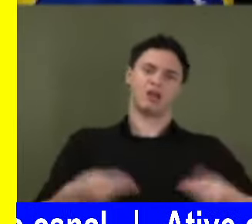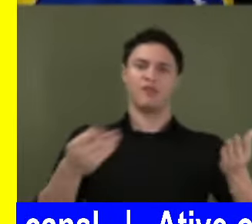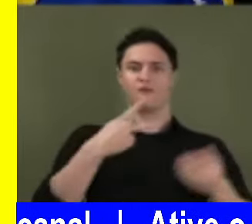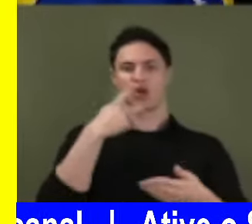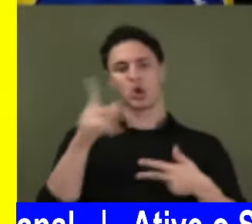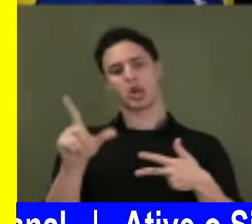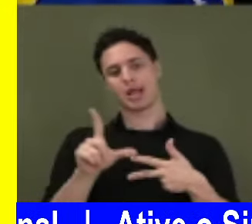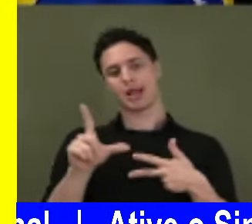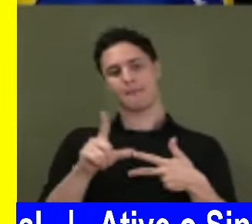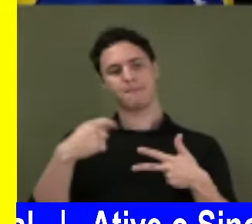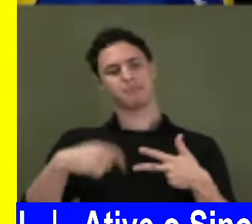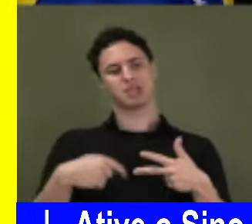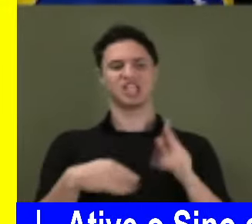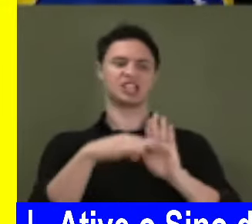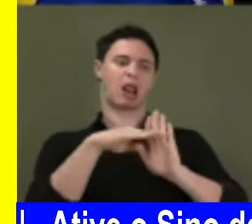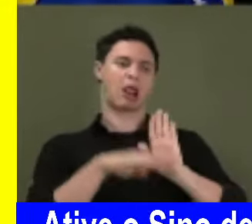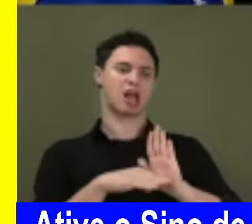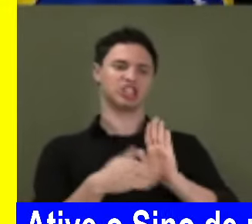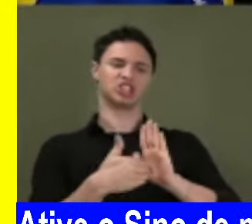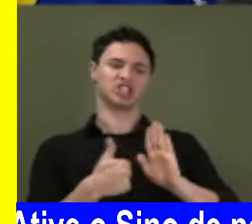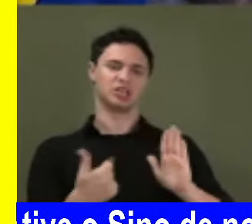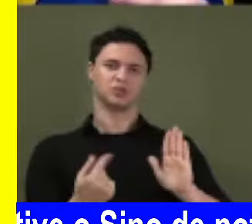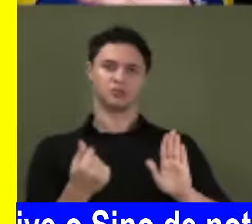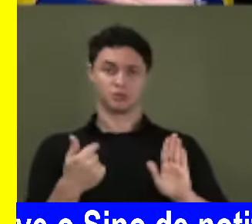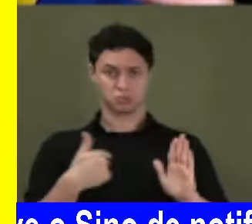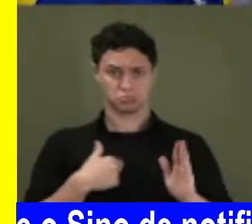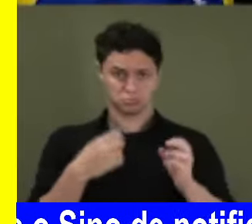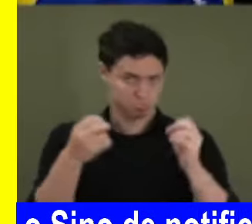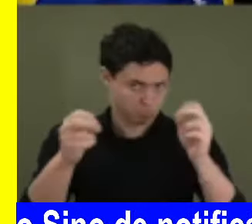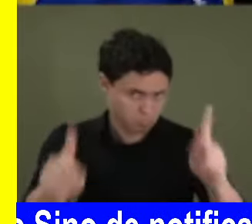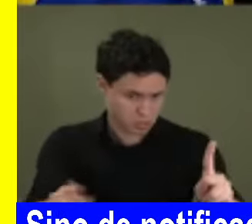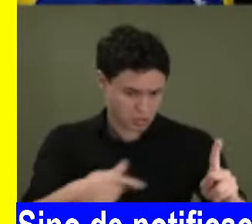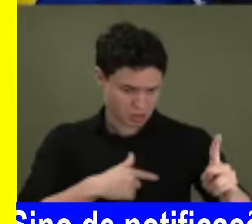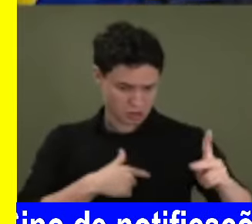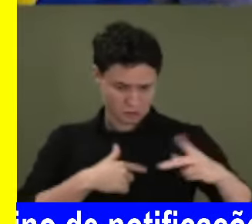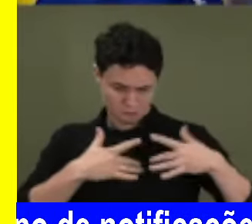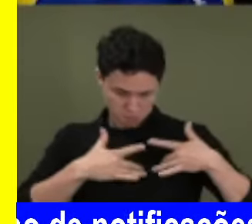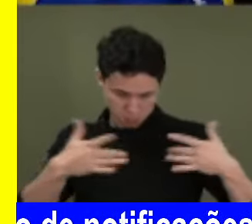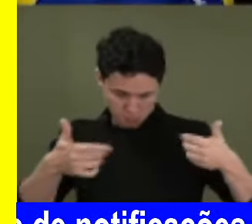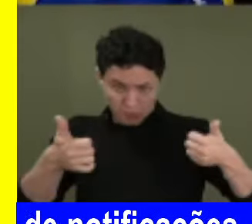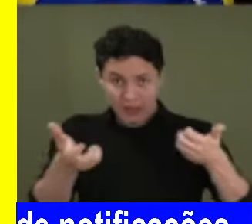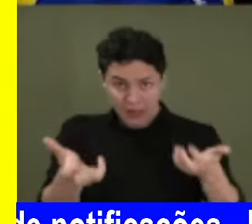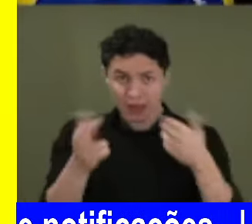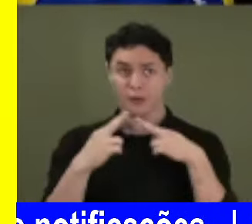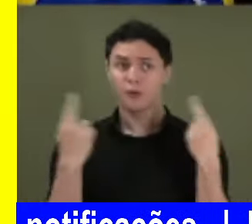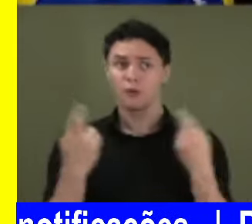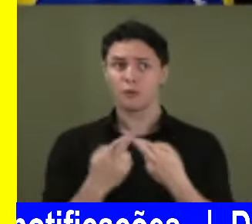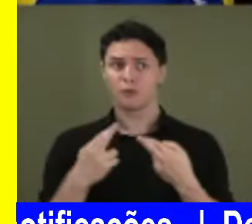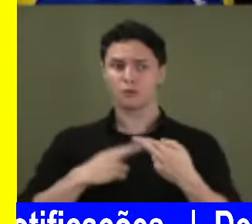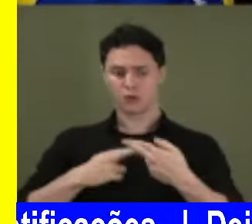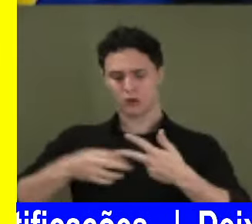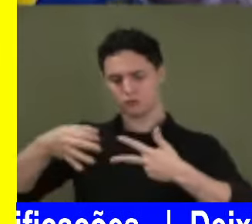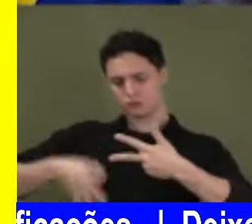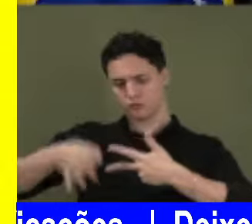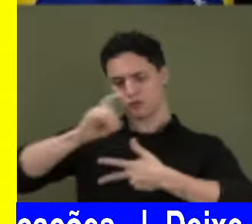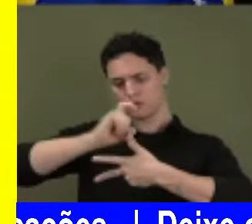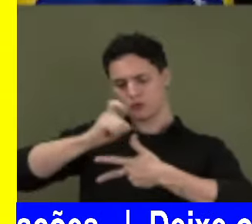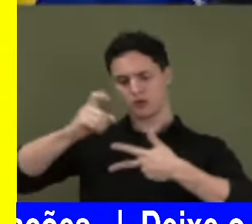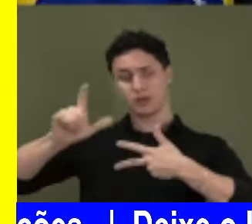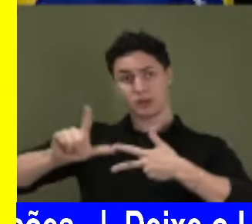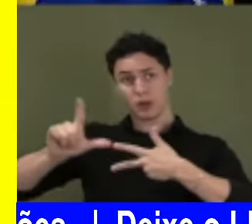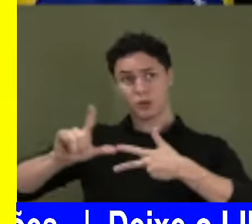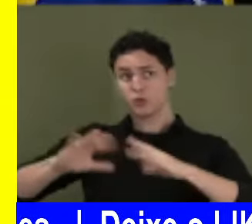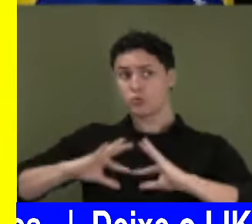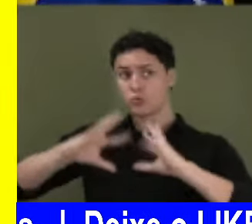Legislativo também tem que fazer o corde gasto. Eu estou aqui à disposição. Olha, se quiser fazer uma reunião aqui, do Poder Judiciário, Legislativo e Executivo,